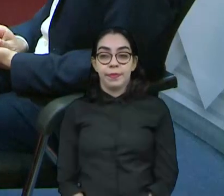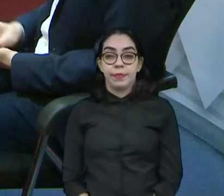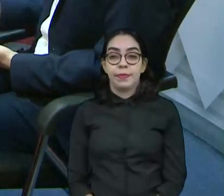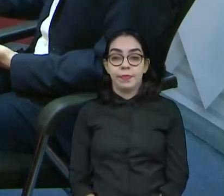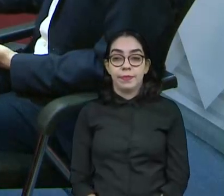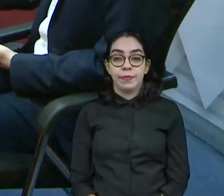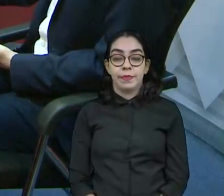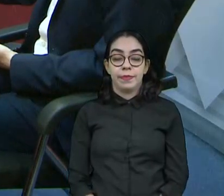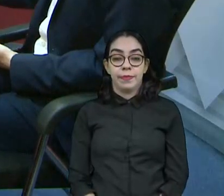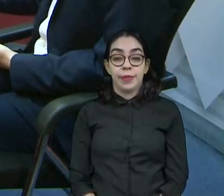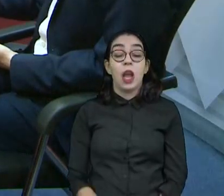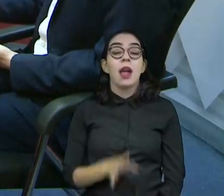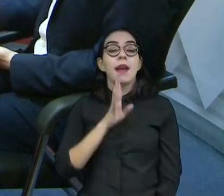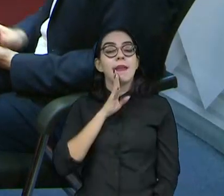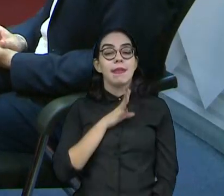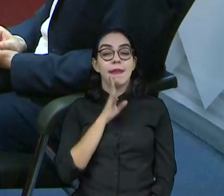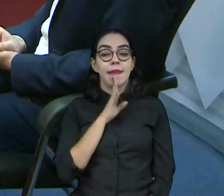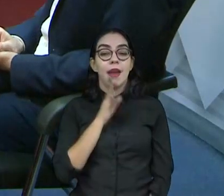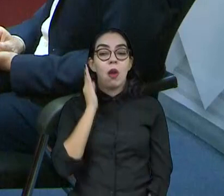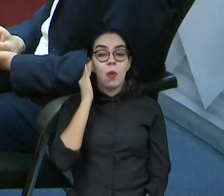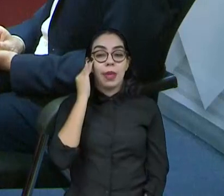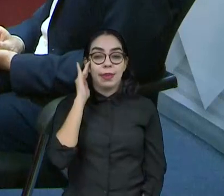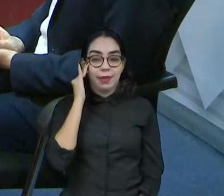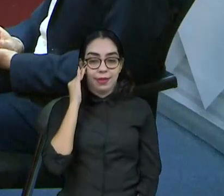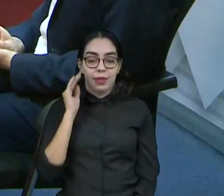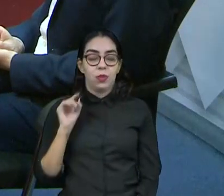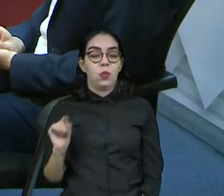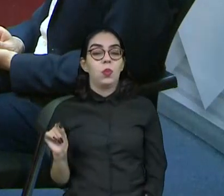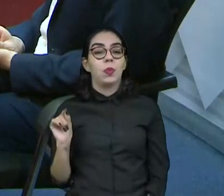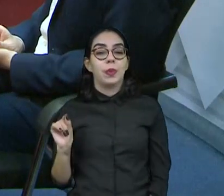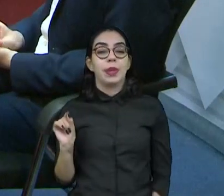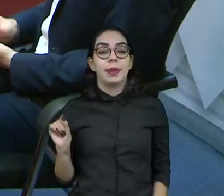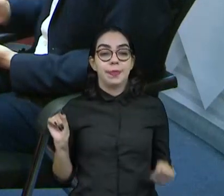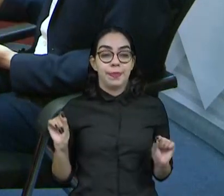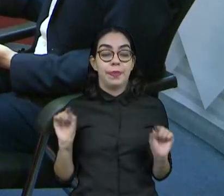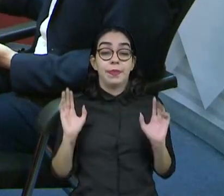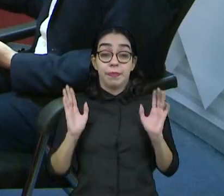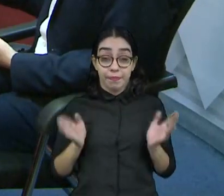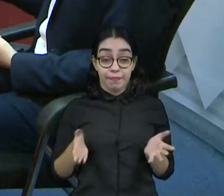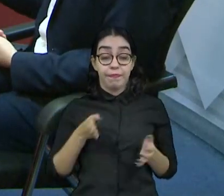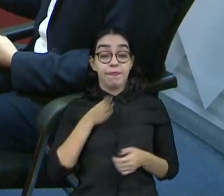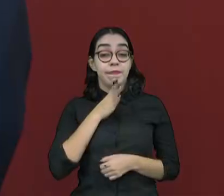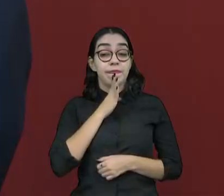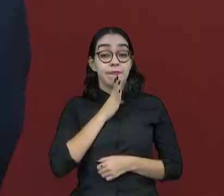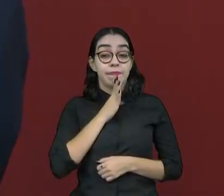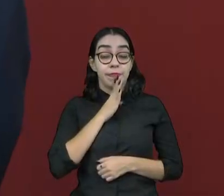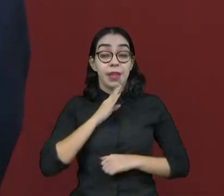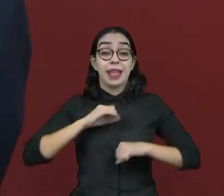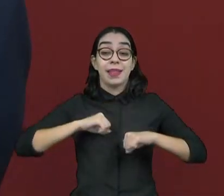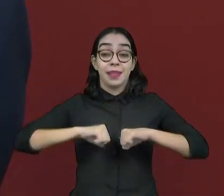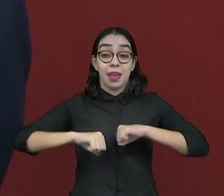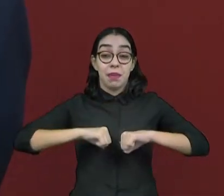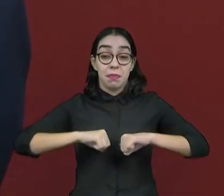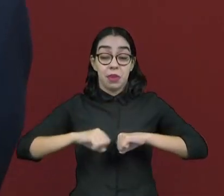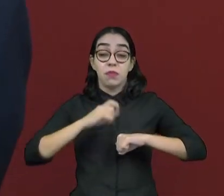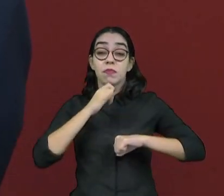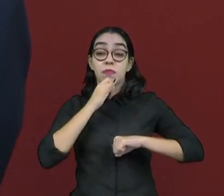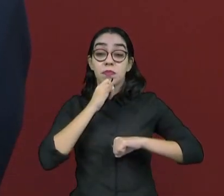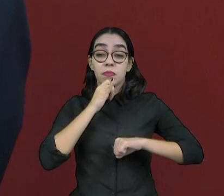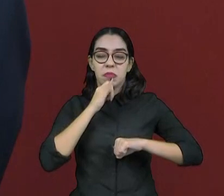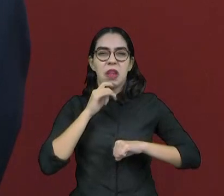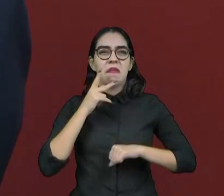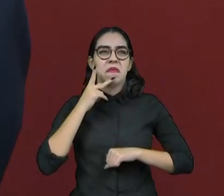de entender, e aí quem já viveu o bastidor de campanha sabe, é que, realmente, o debate de criminalização das